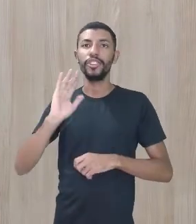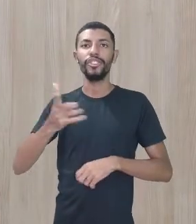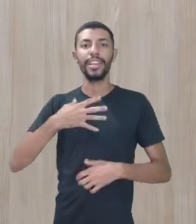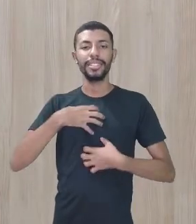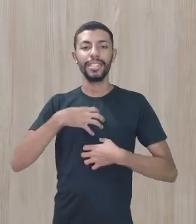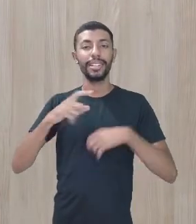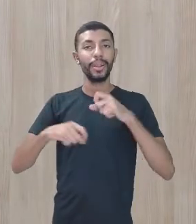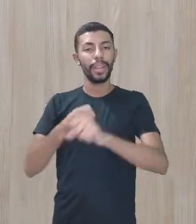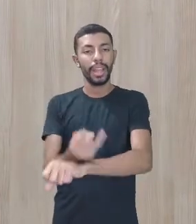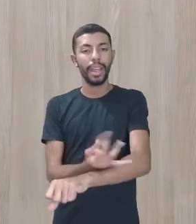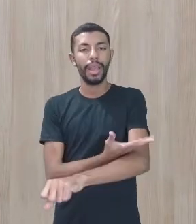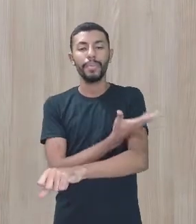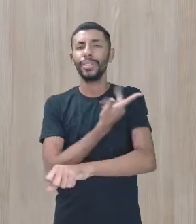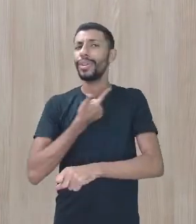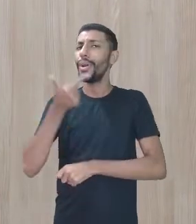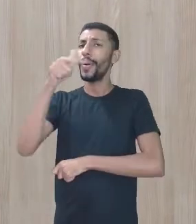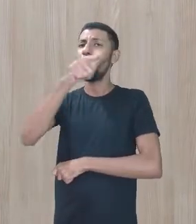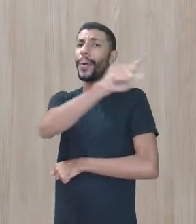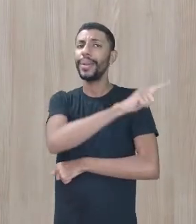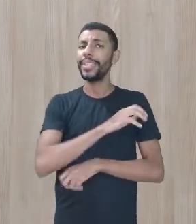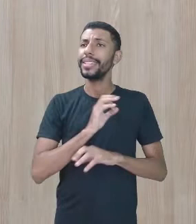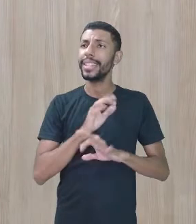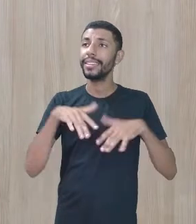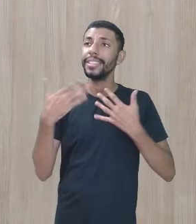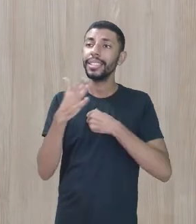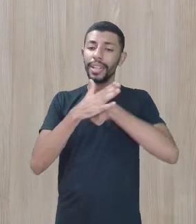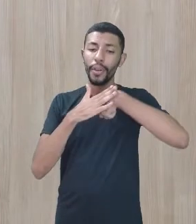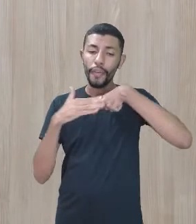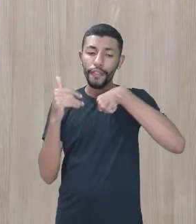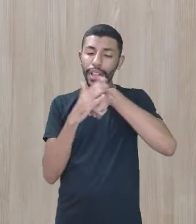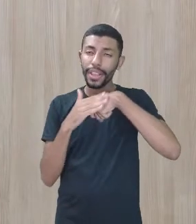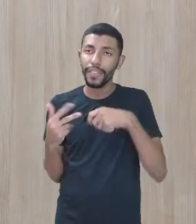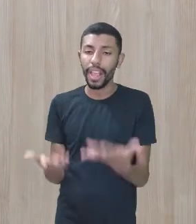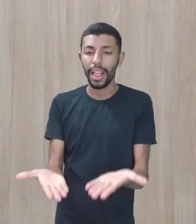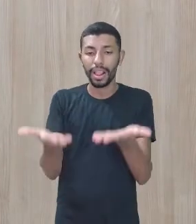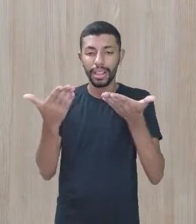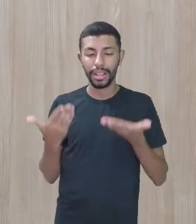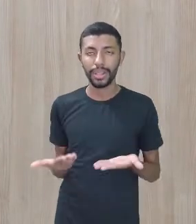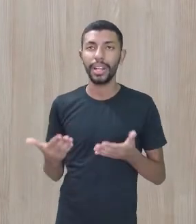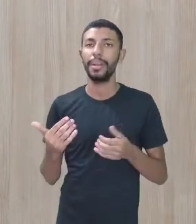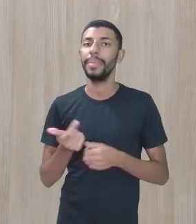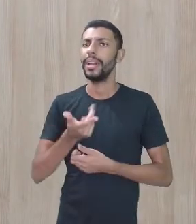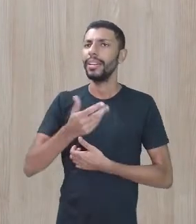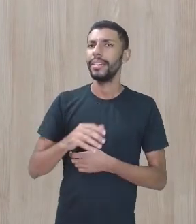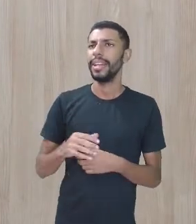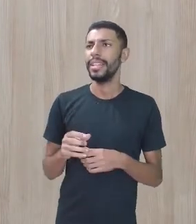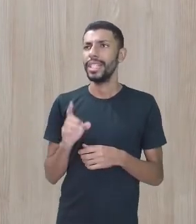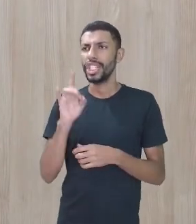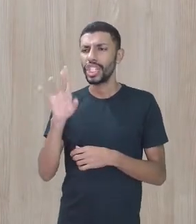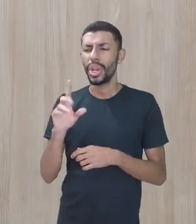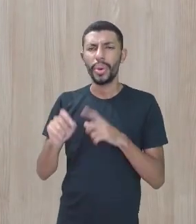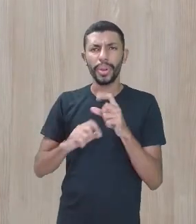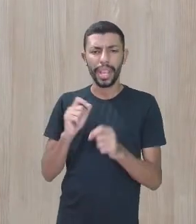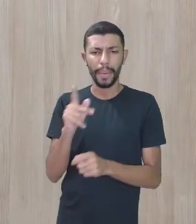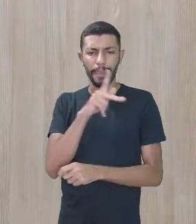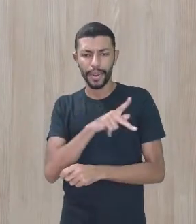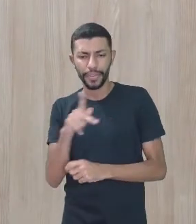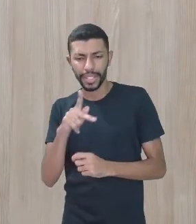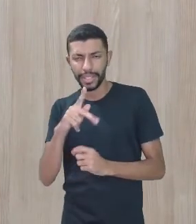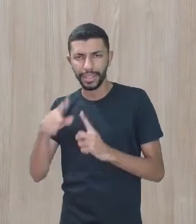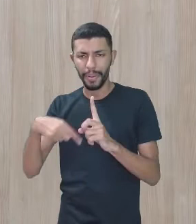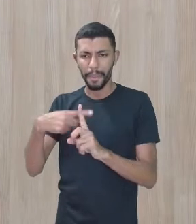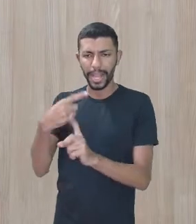outras emoções. Então, a afetividade, o acolhimento, não é só o professor e o